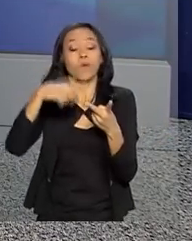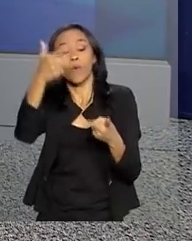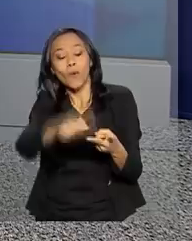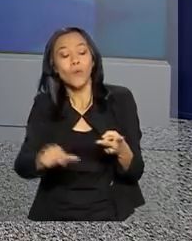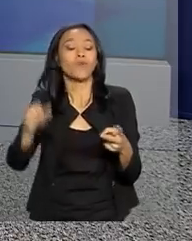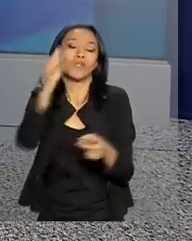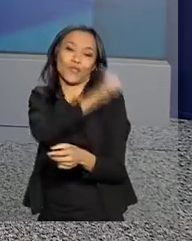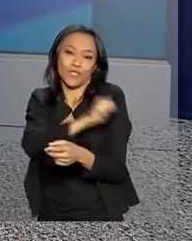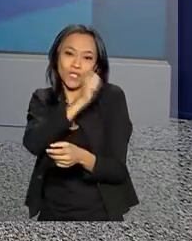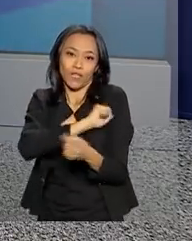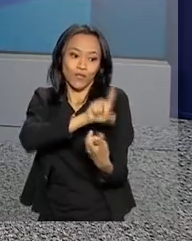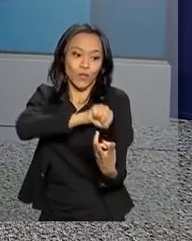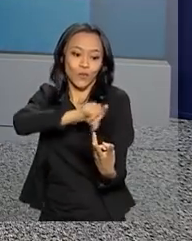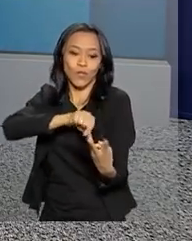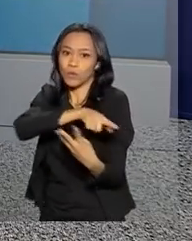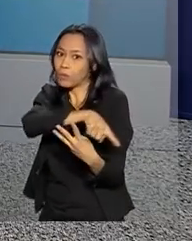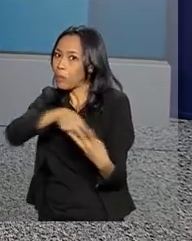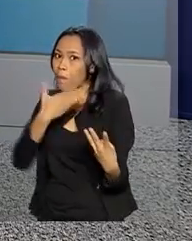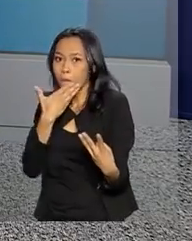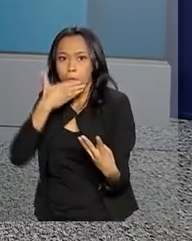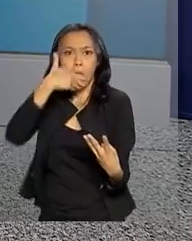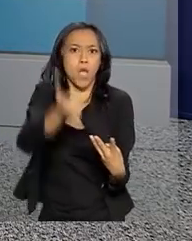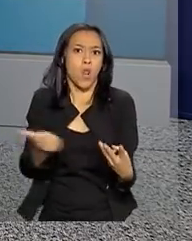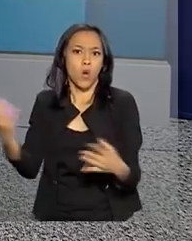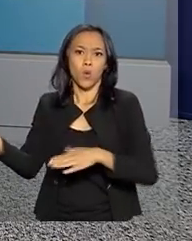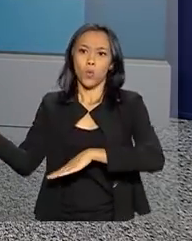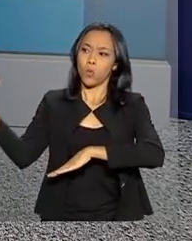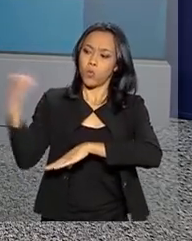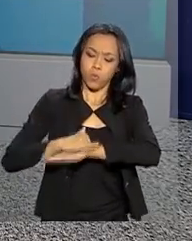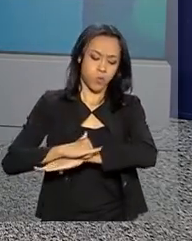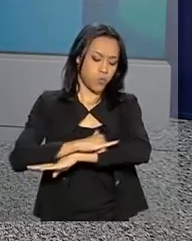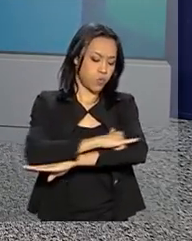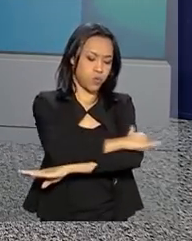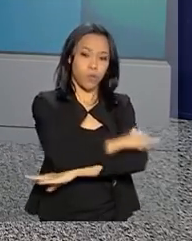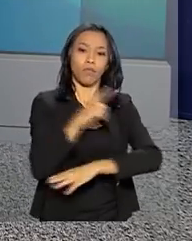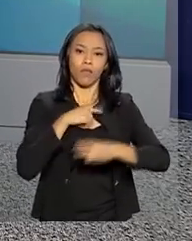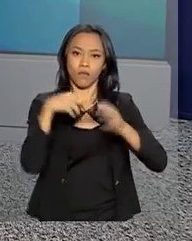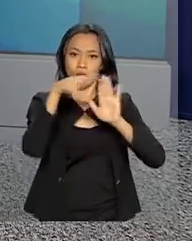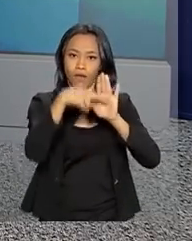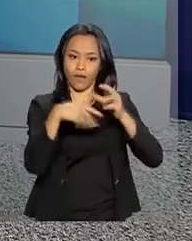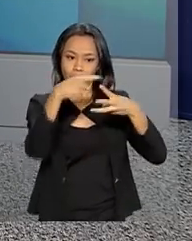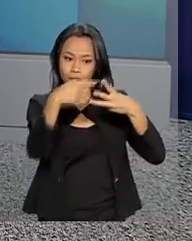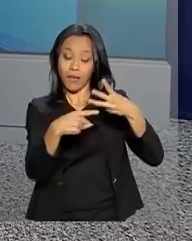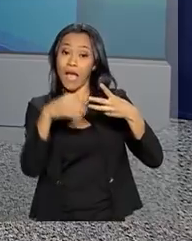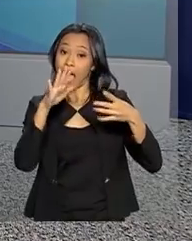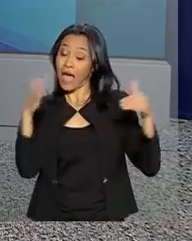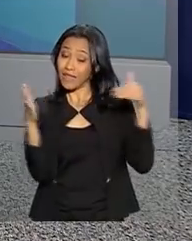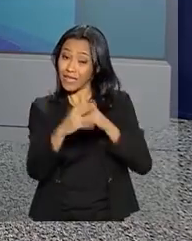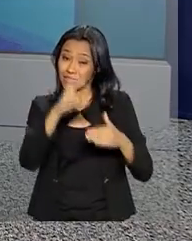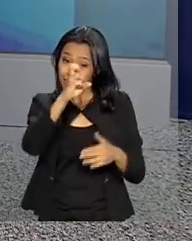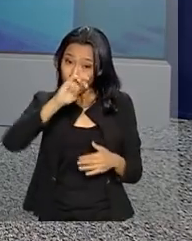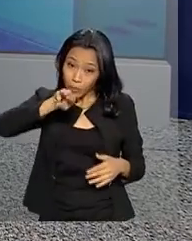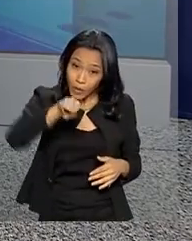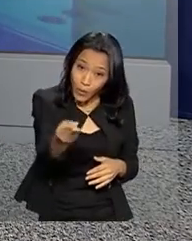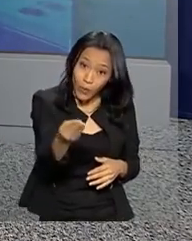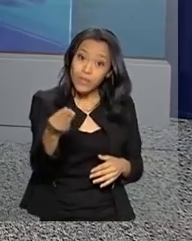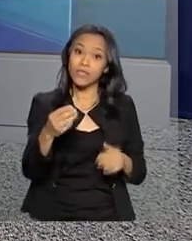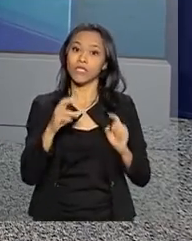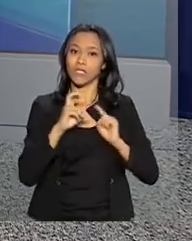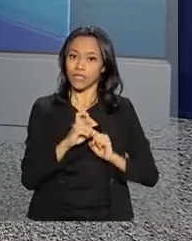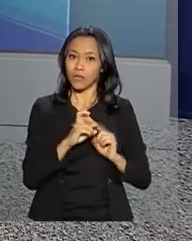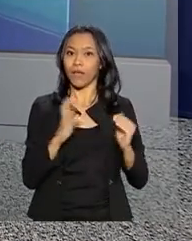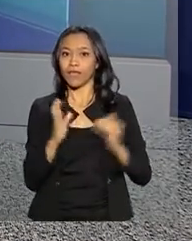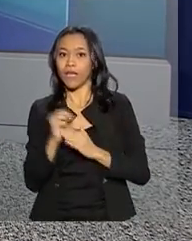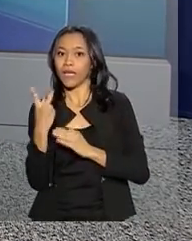foram eleitos os melhores aeroportos do país em cada uma das três categorias. Até 5 milhões de passageiros por ano, de 5 a 15